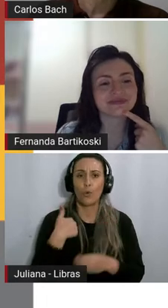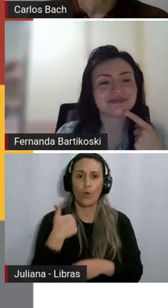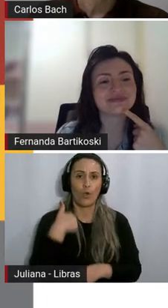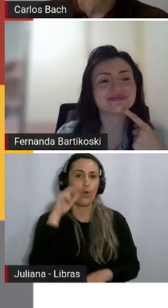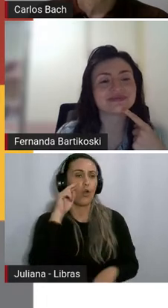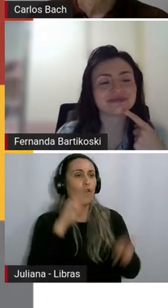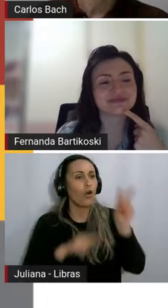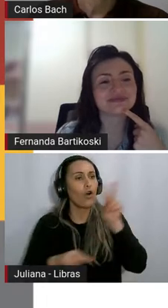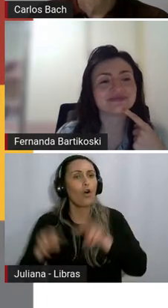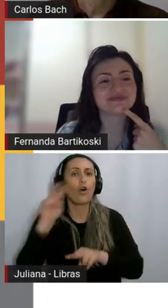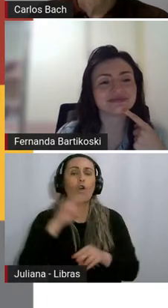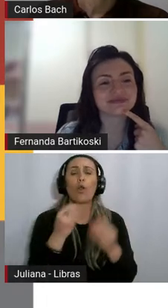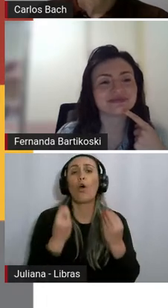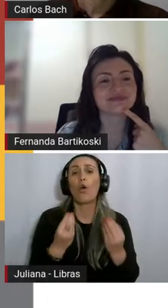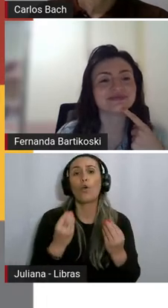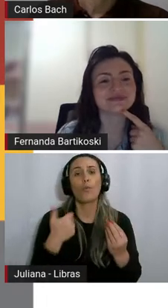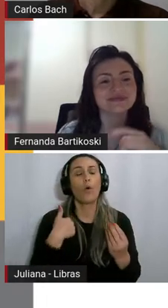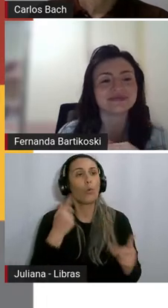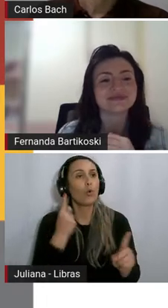é que eu olho para a realidade, né?